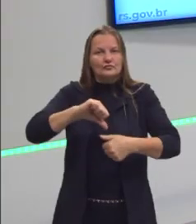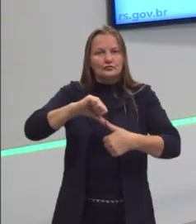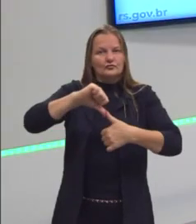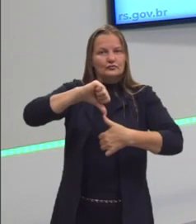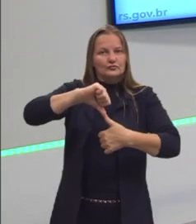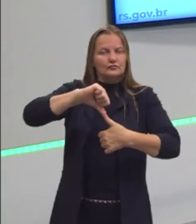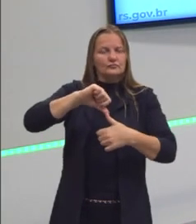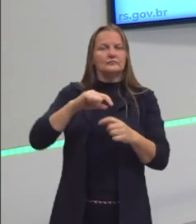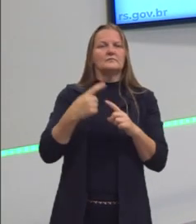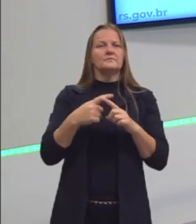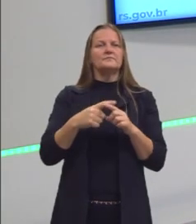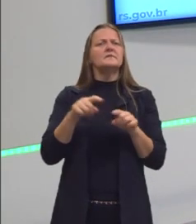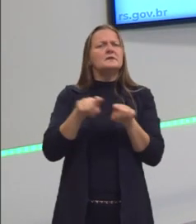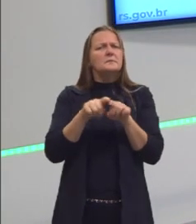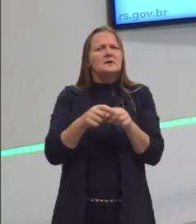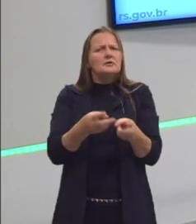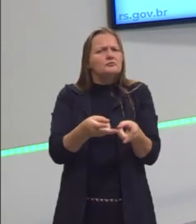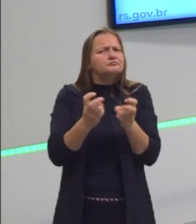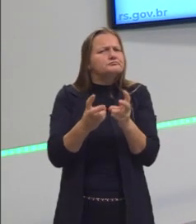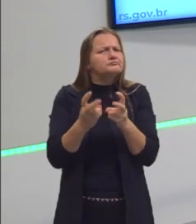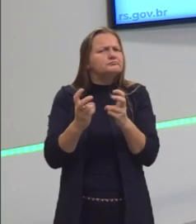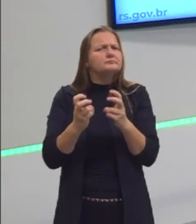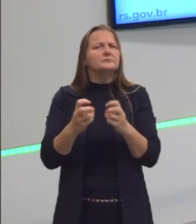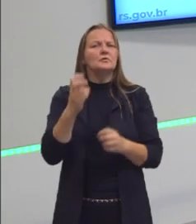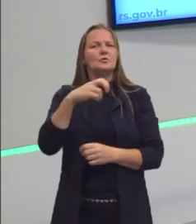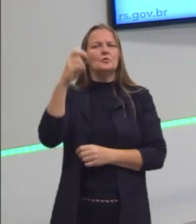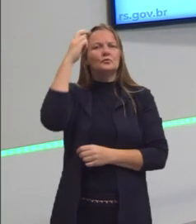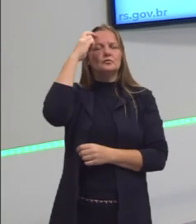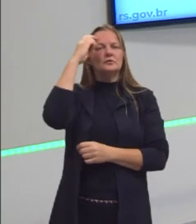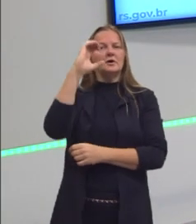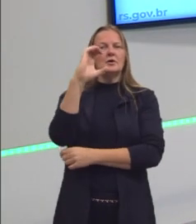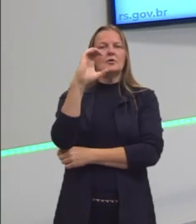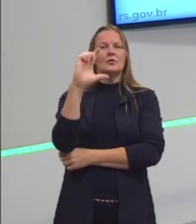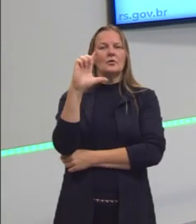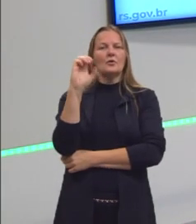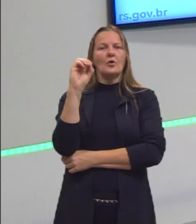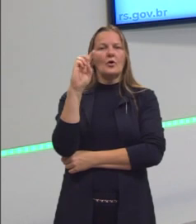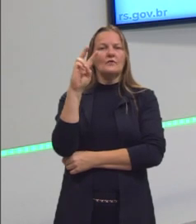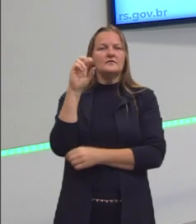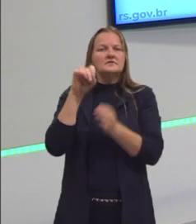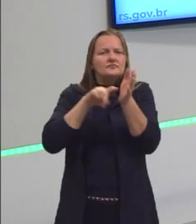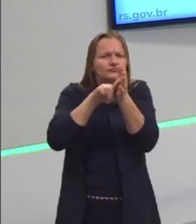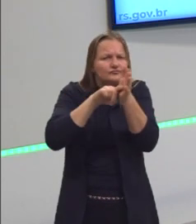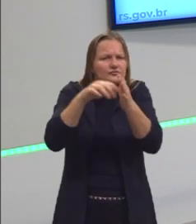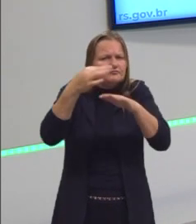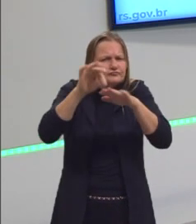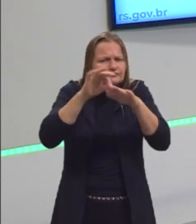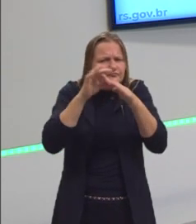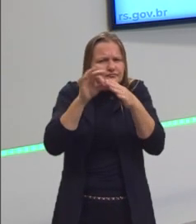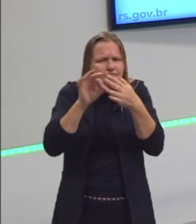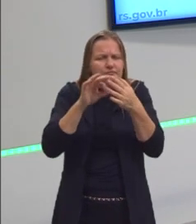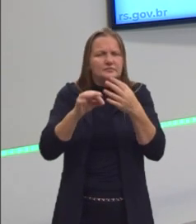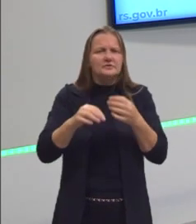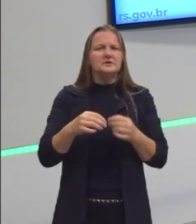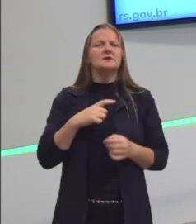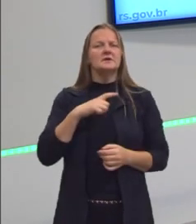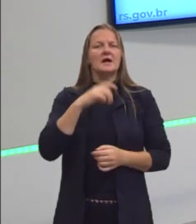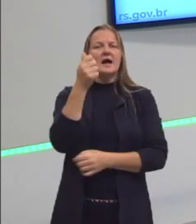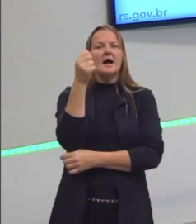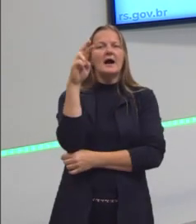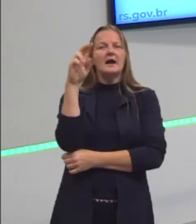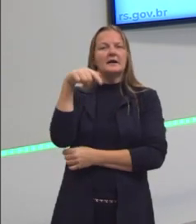evidência arqueológica, que é a da cultura de clóvis, de sítios arqueológicos no México, que tem, principalmente,